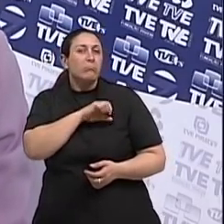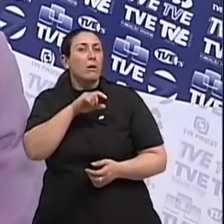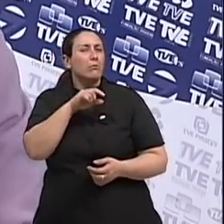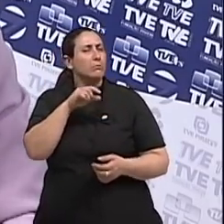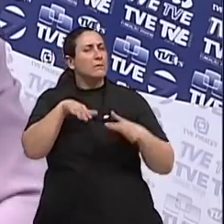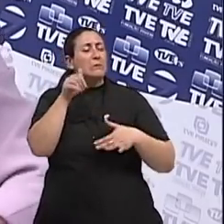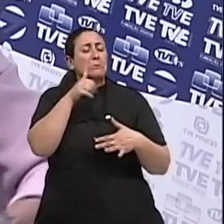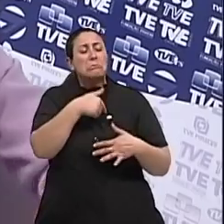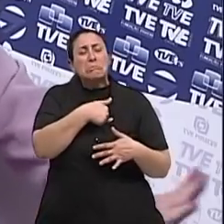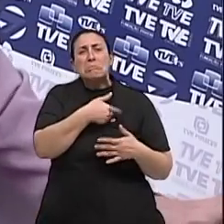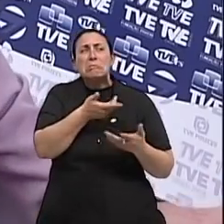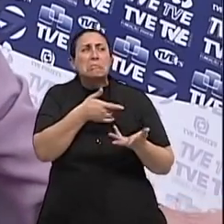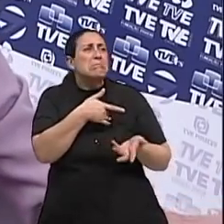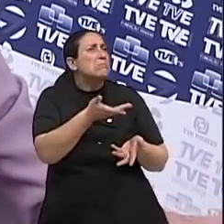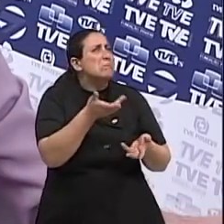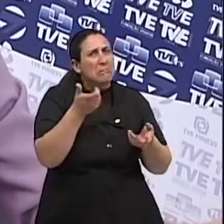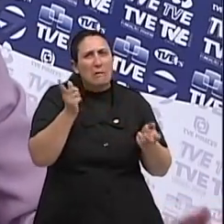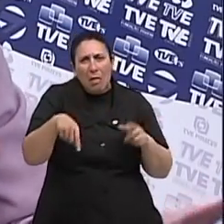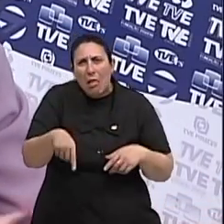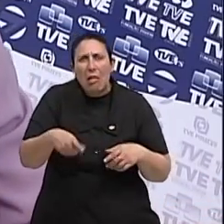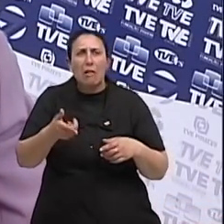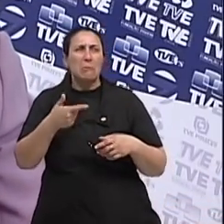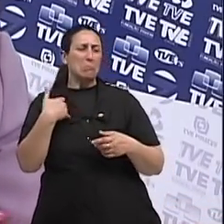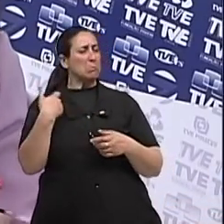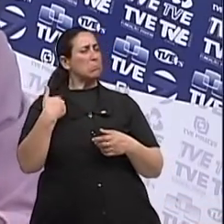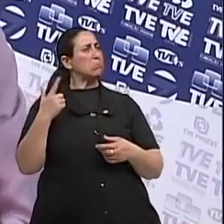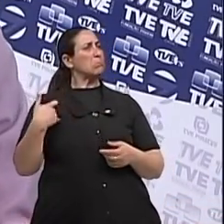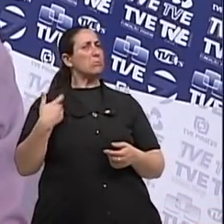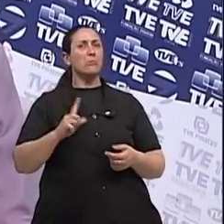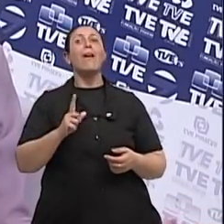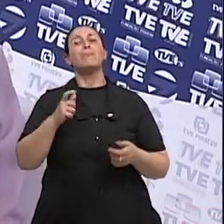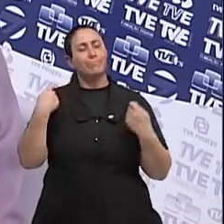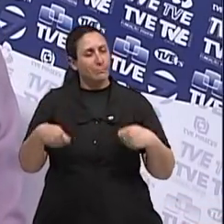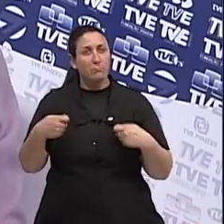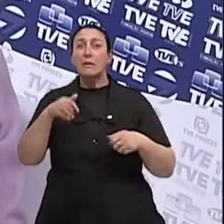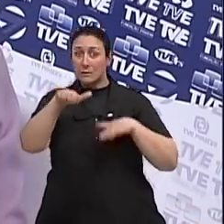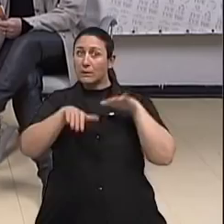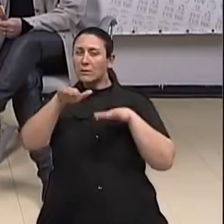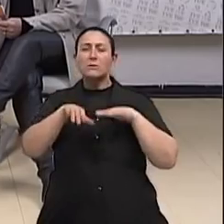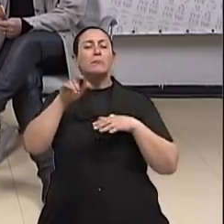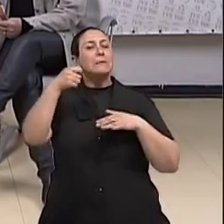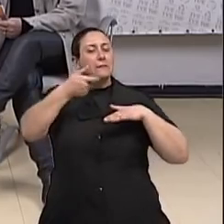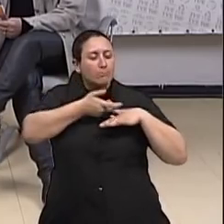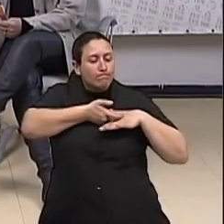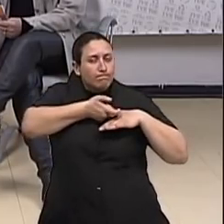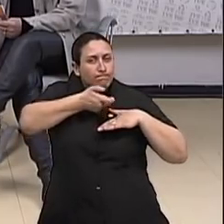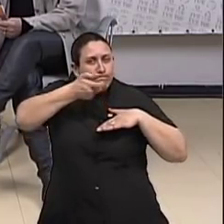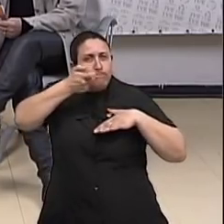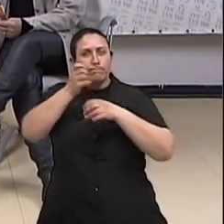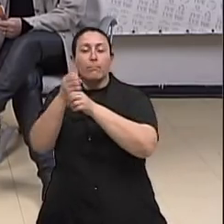biopsiado pra ter certeza que ele pode ficar. Hoje em dia, gente não precisa tirar todo o caroço. Não precisa.